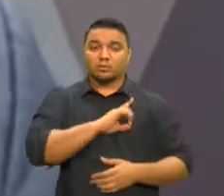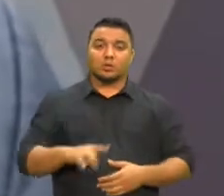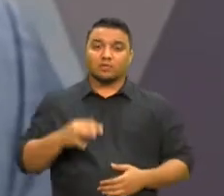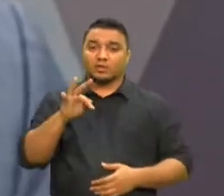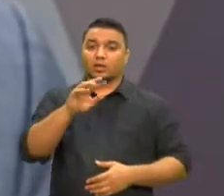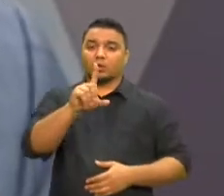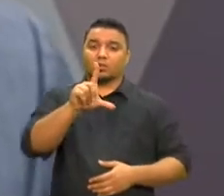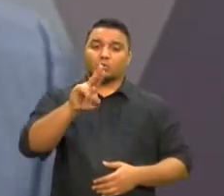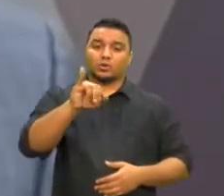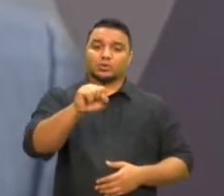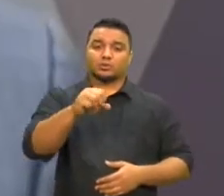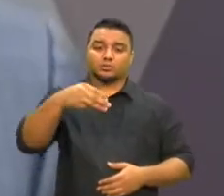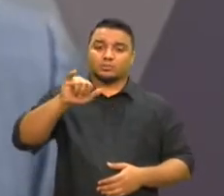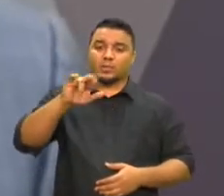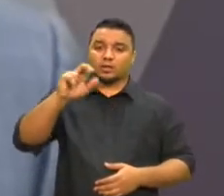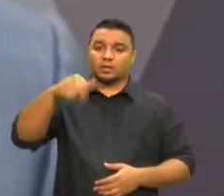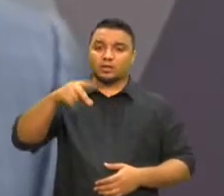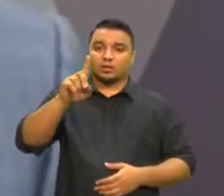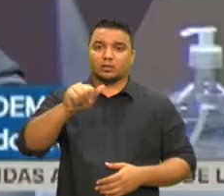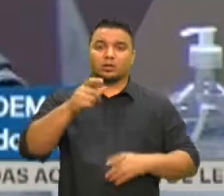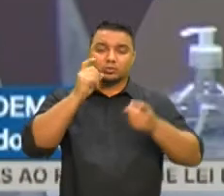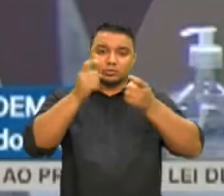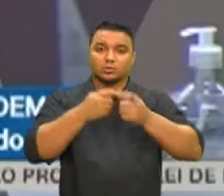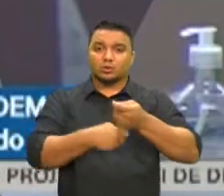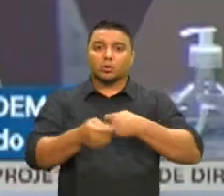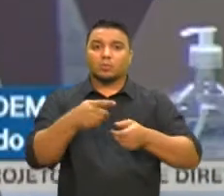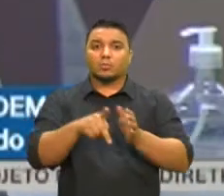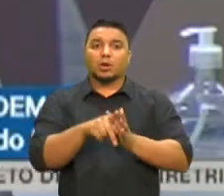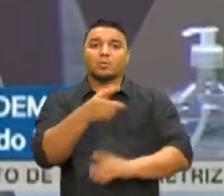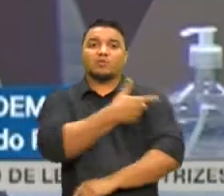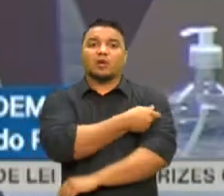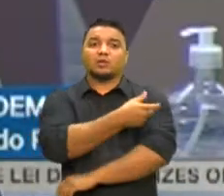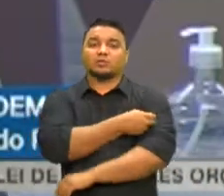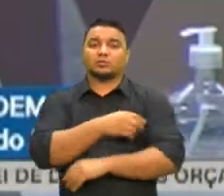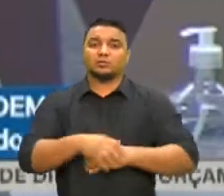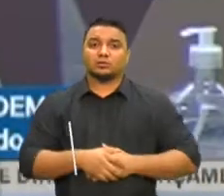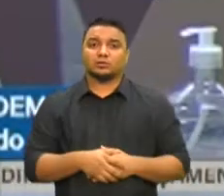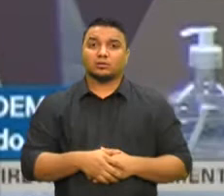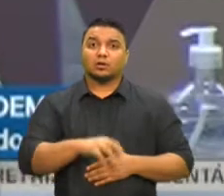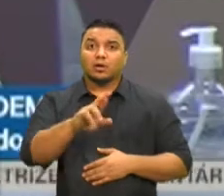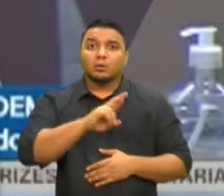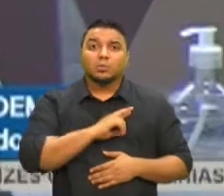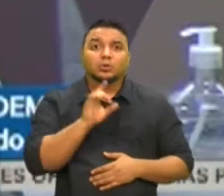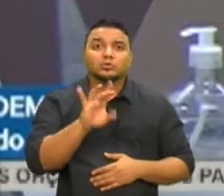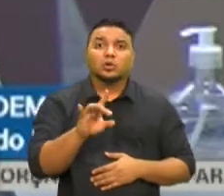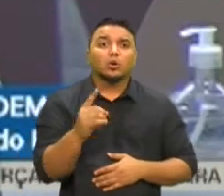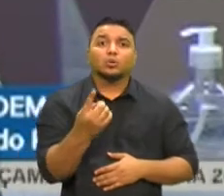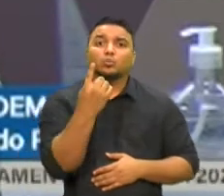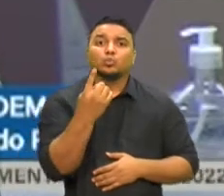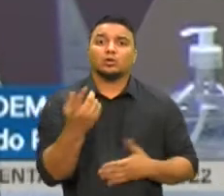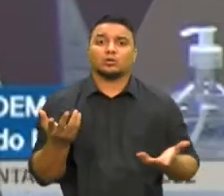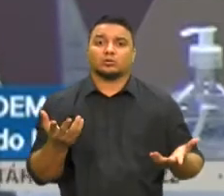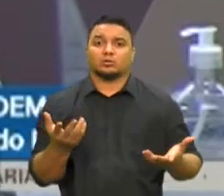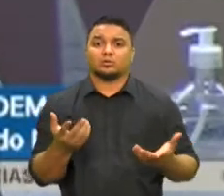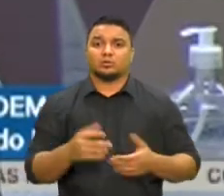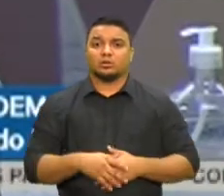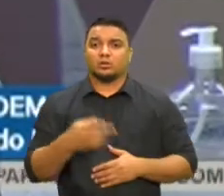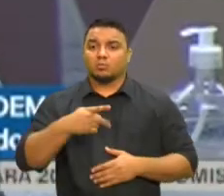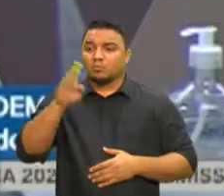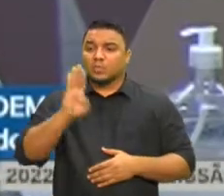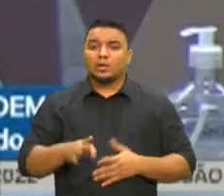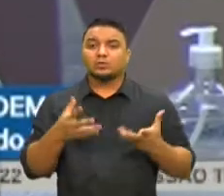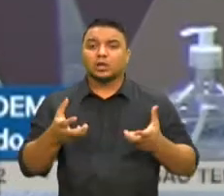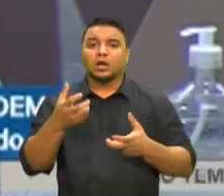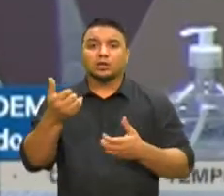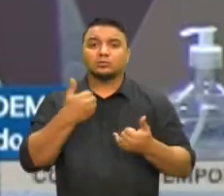com relação à negociação de vacinas. É só uma resposta, presidente. Só uma que o Brasil quer ouvir de vossa